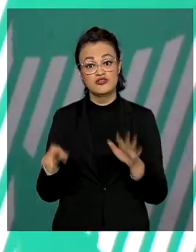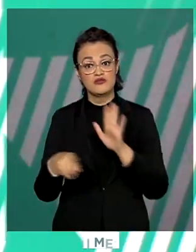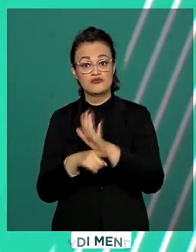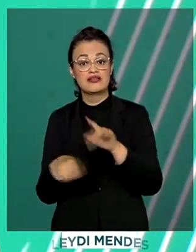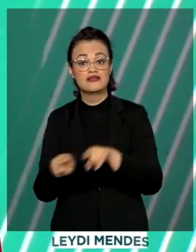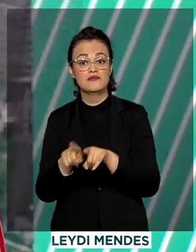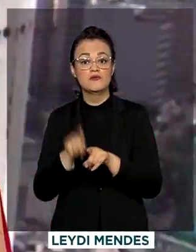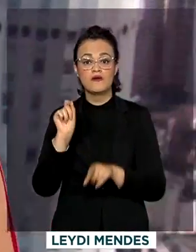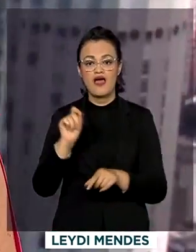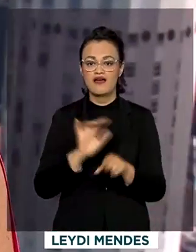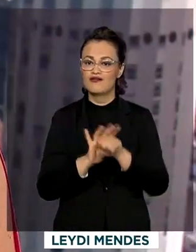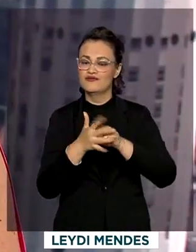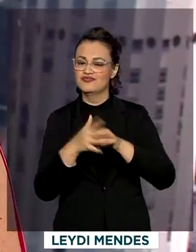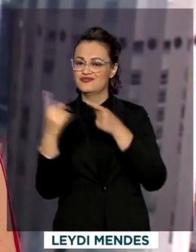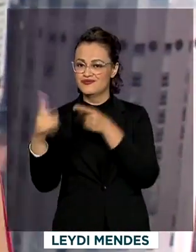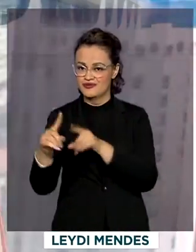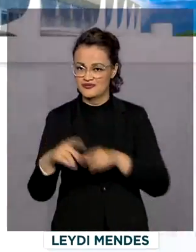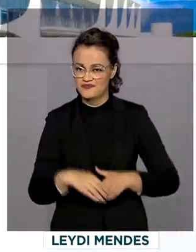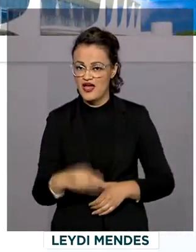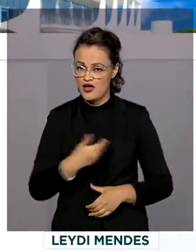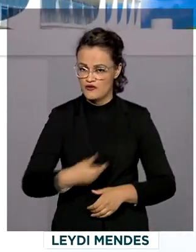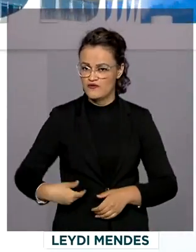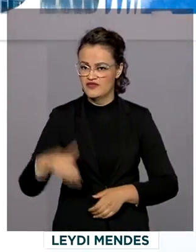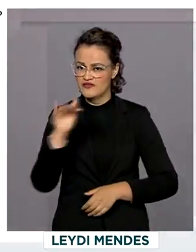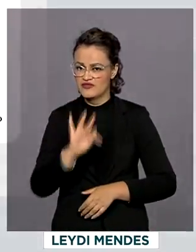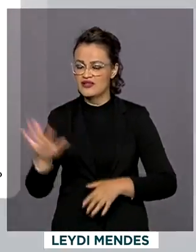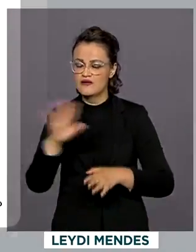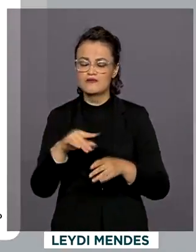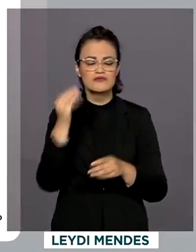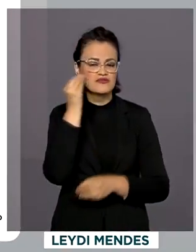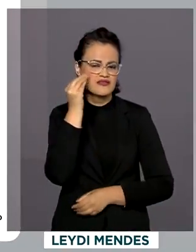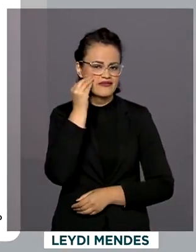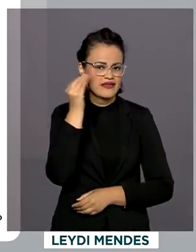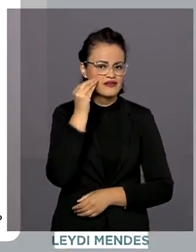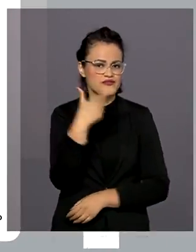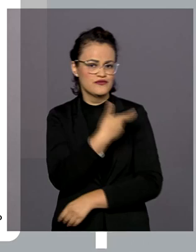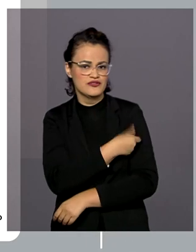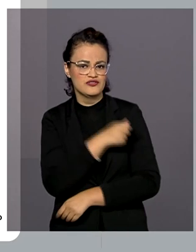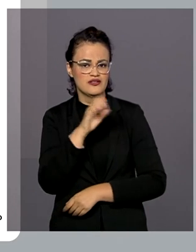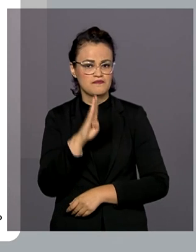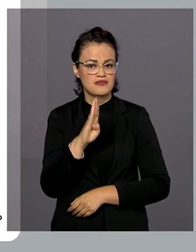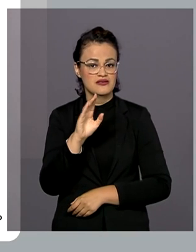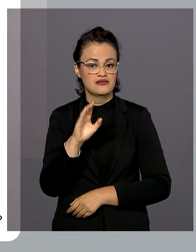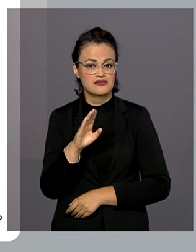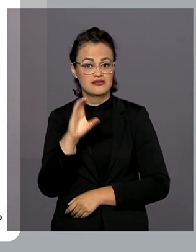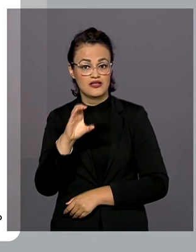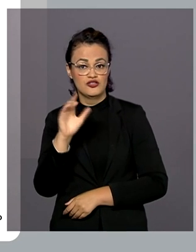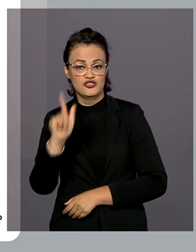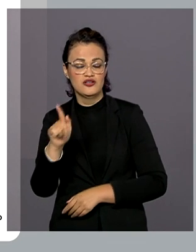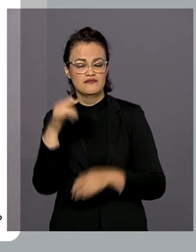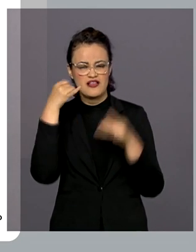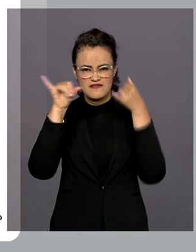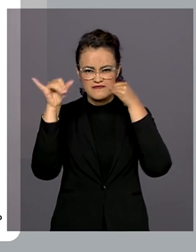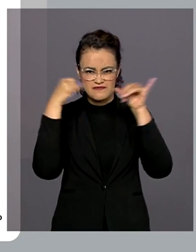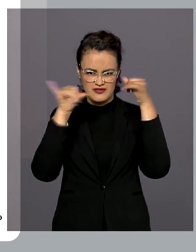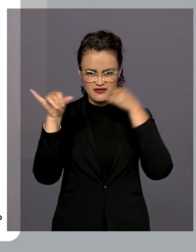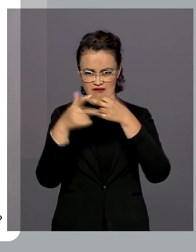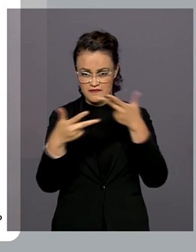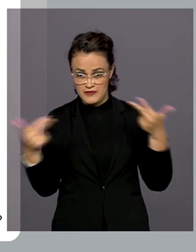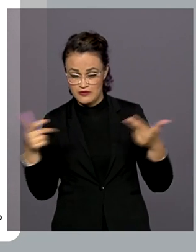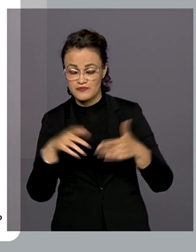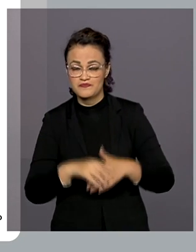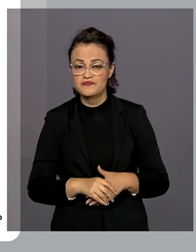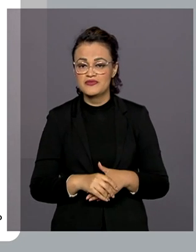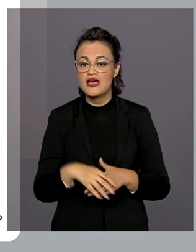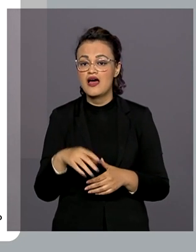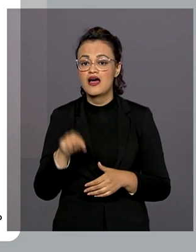combate à Covid-19. O Governo Federal começou hoje os ensaios clínicos com a vacina BCG para prevenção da doença. Por